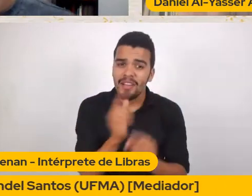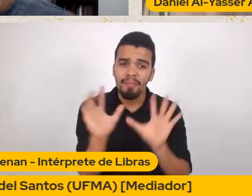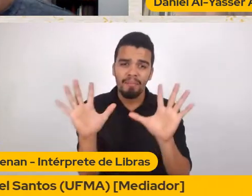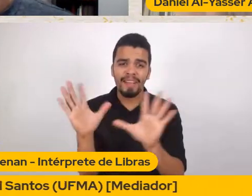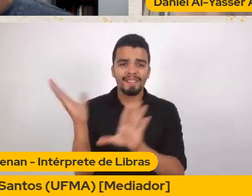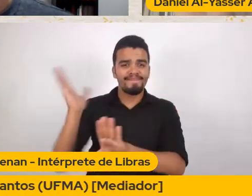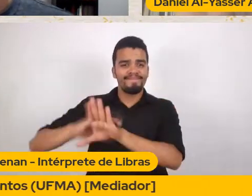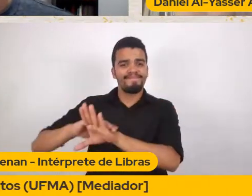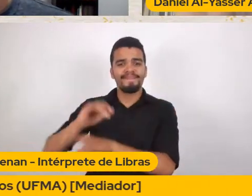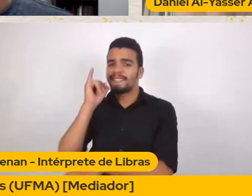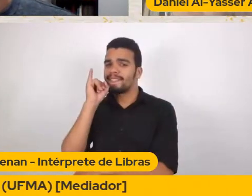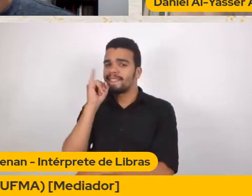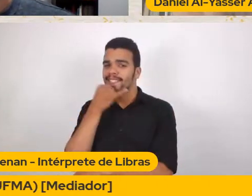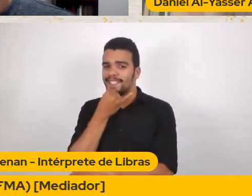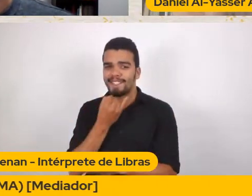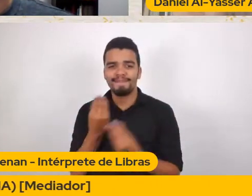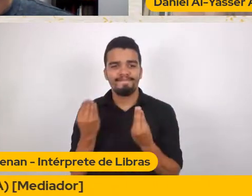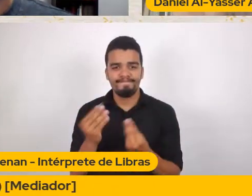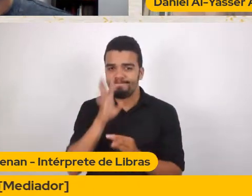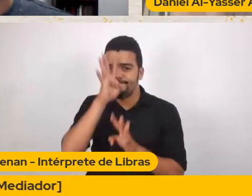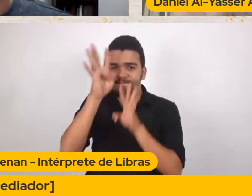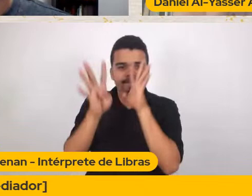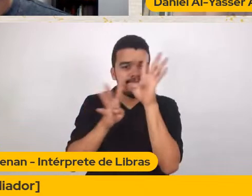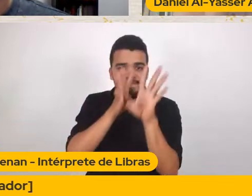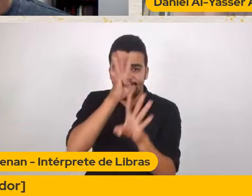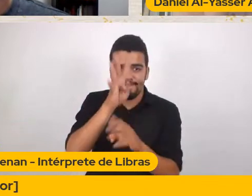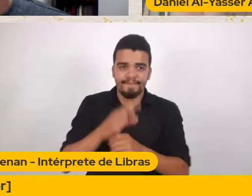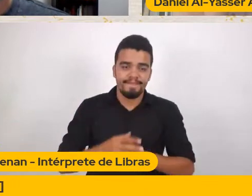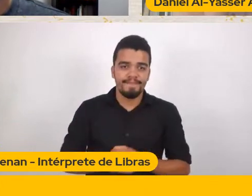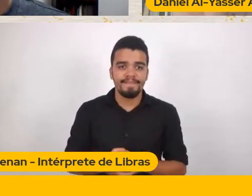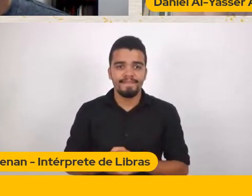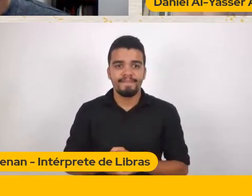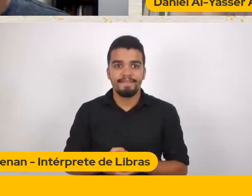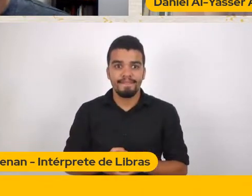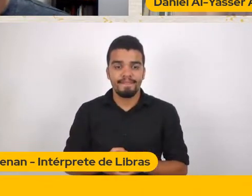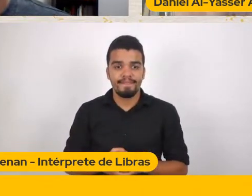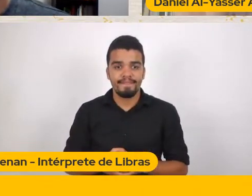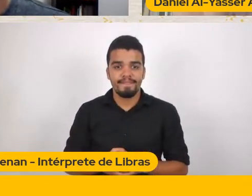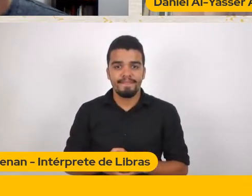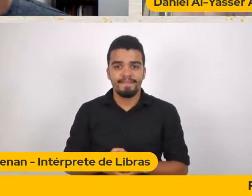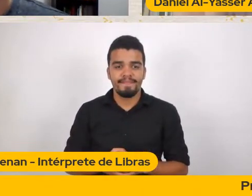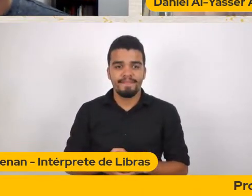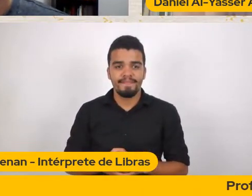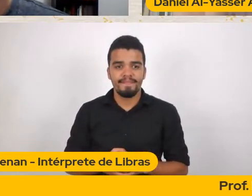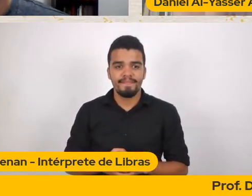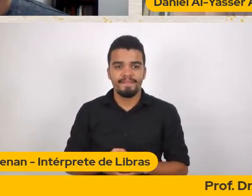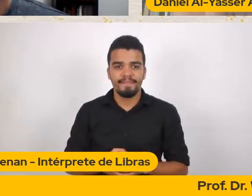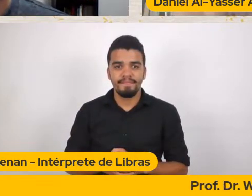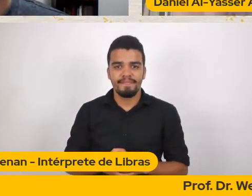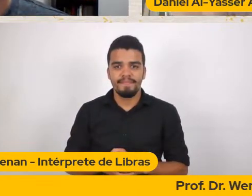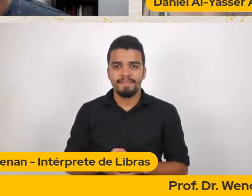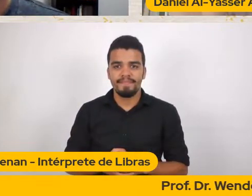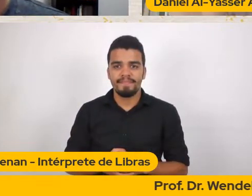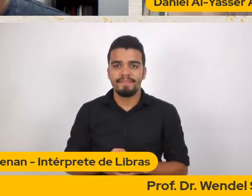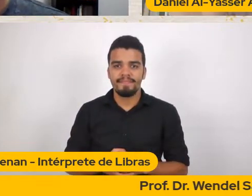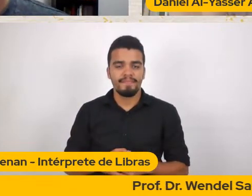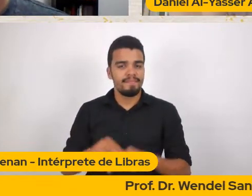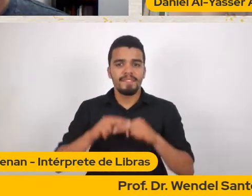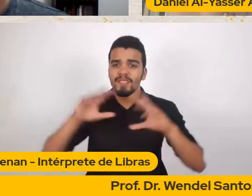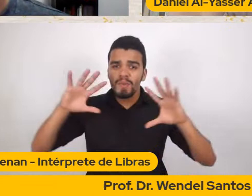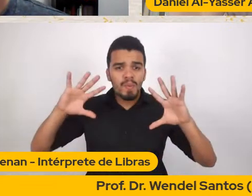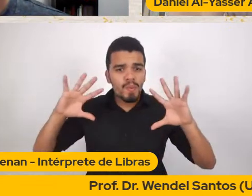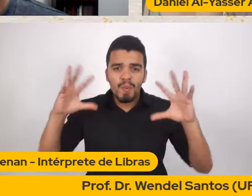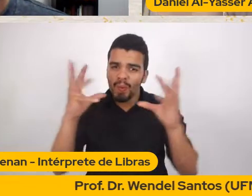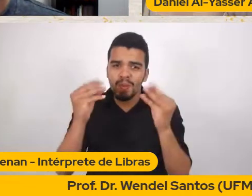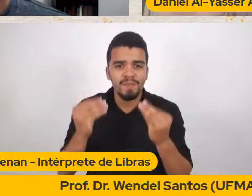E o alinhamento Ao trumpismo Né Também Todos são Puxa-sacos Né Do